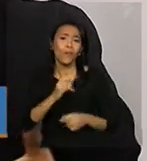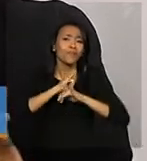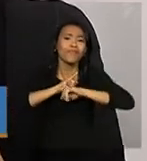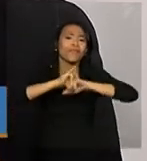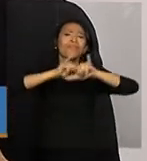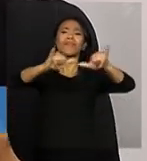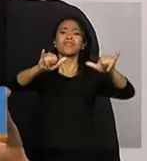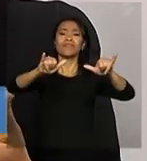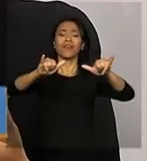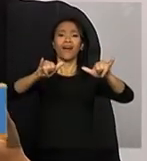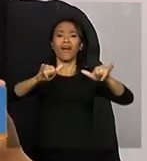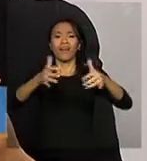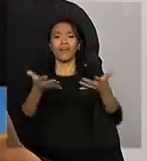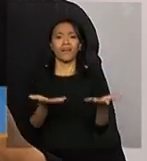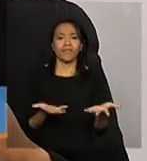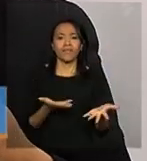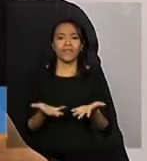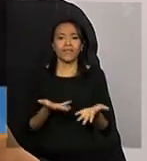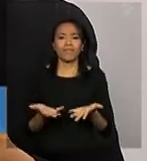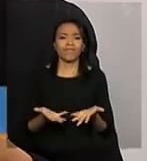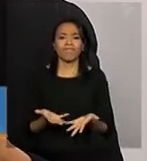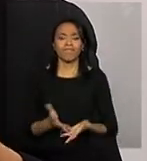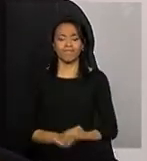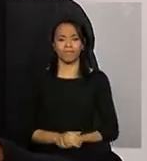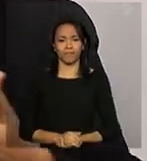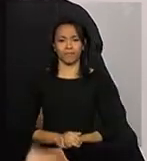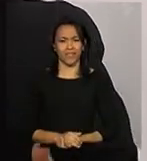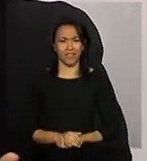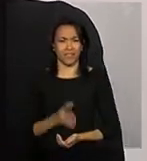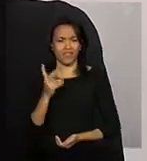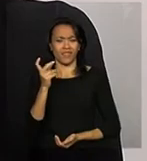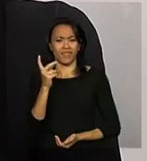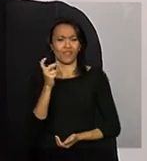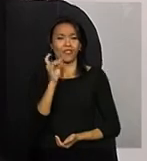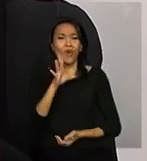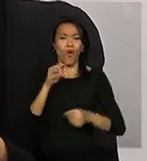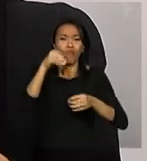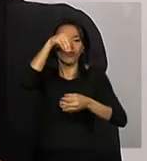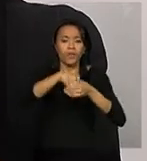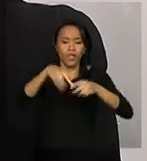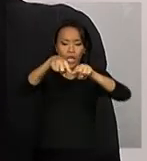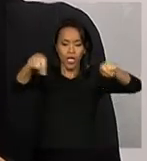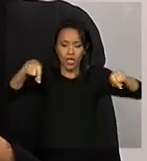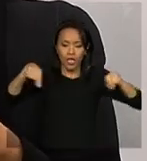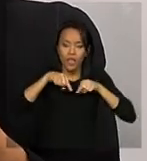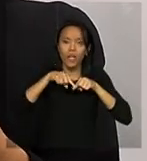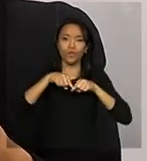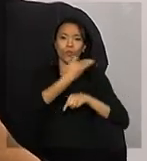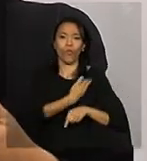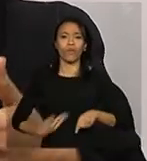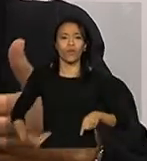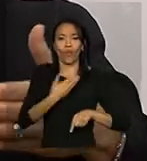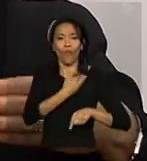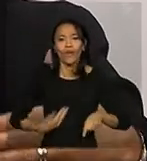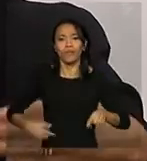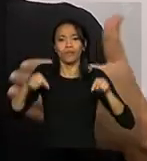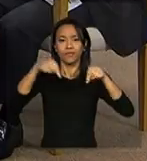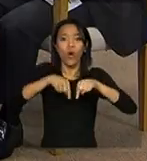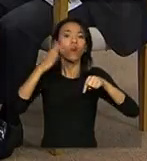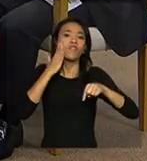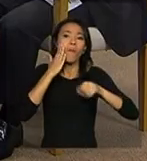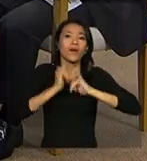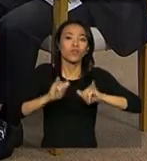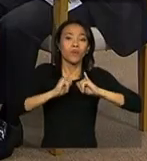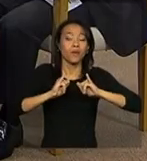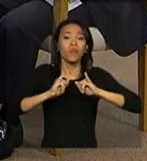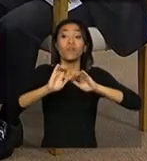coisa muito dentro da estrutura de gestão e o conselho, justamente, o controle